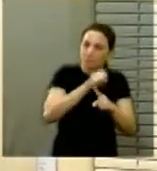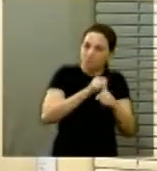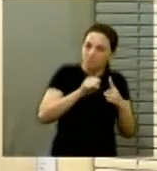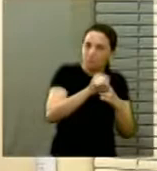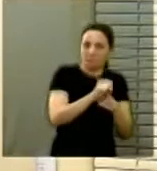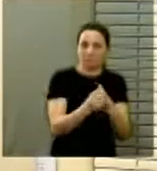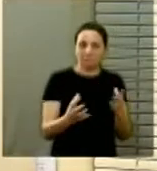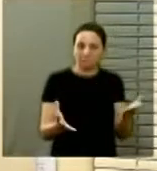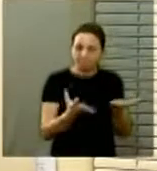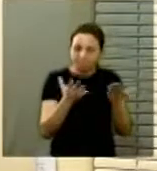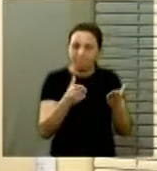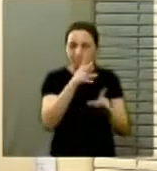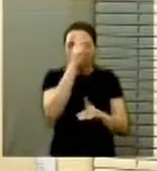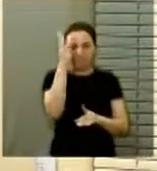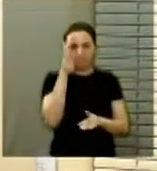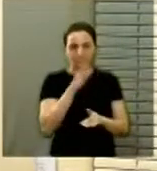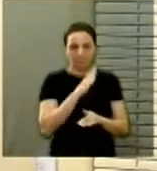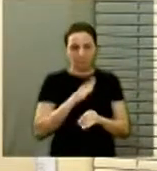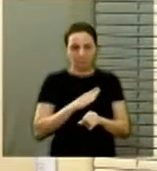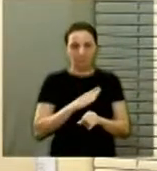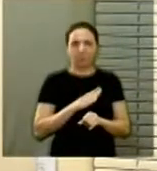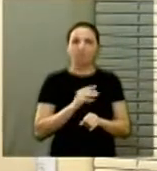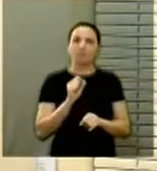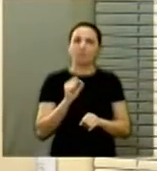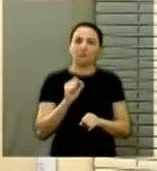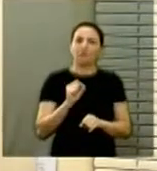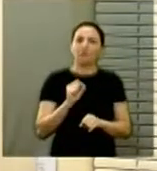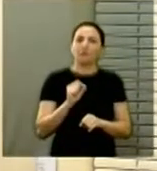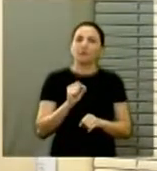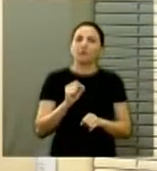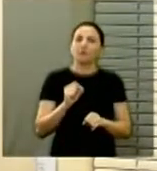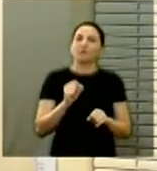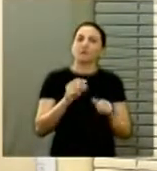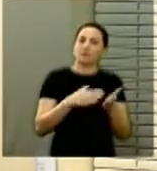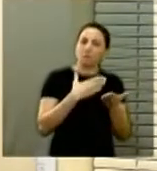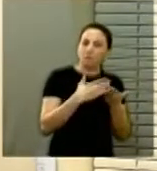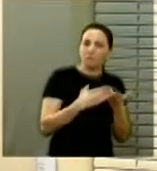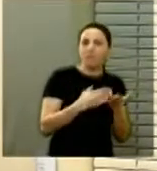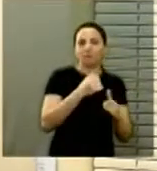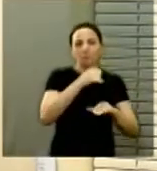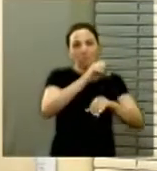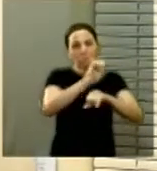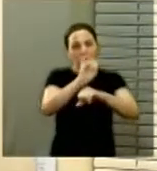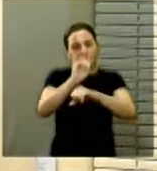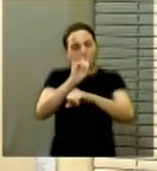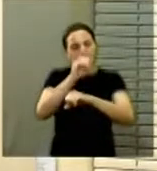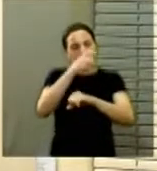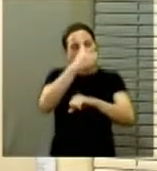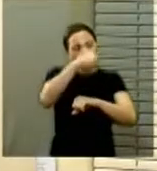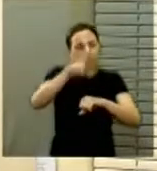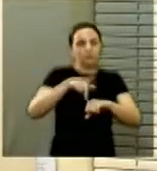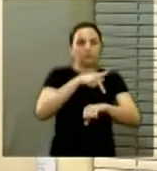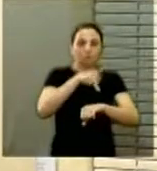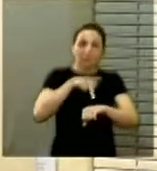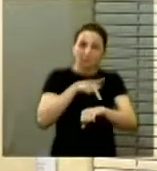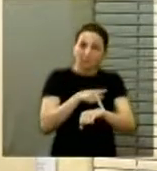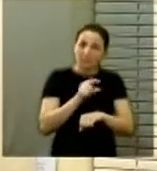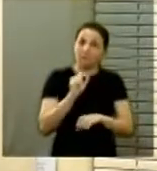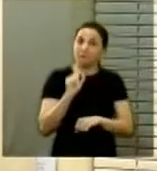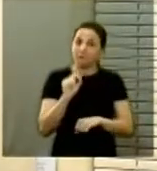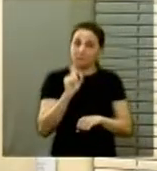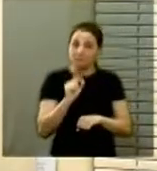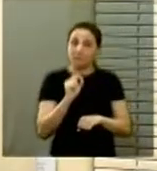foi implementada no país. Ademais, todos os tratados internacionais que versam sobre a temática, como as regras